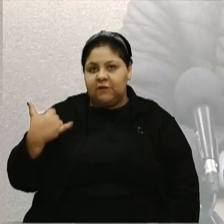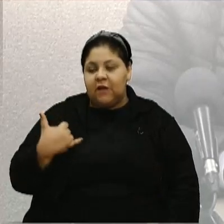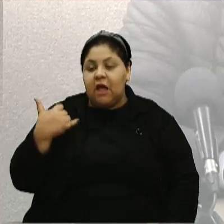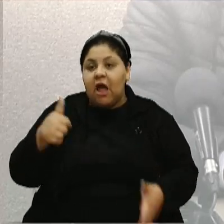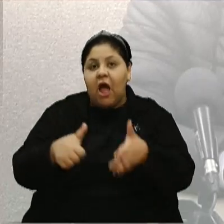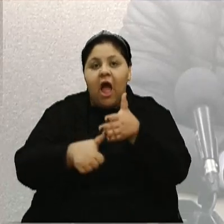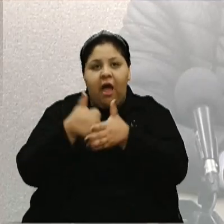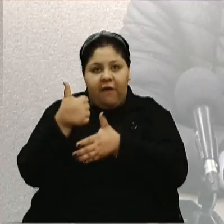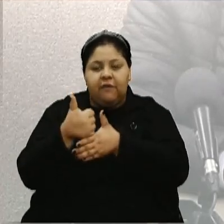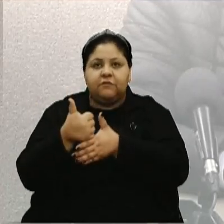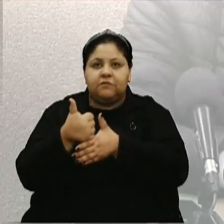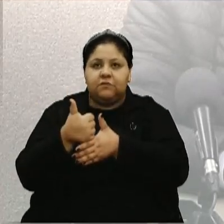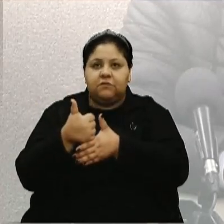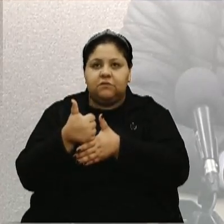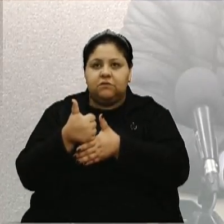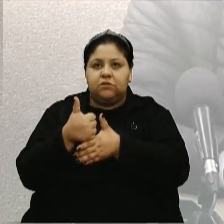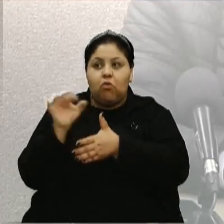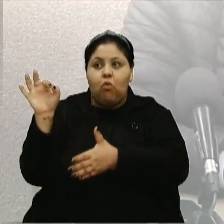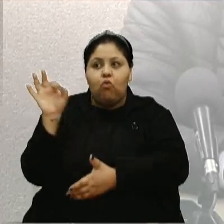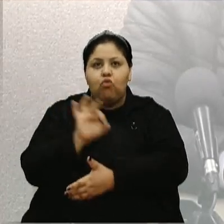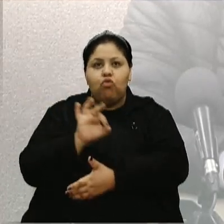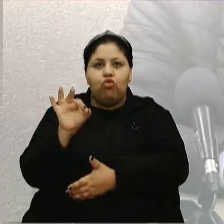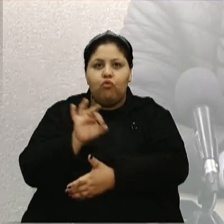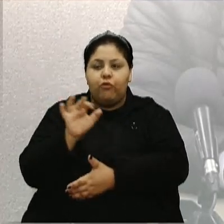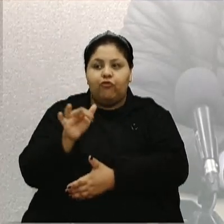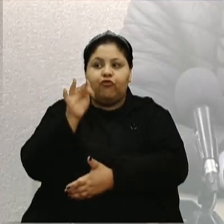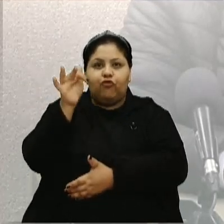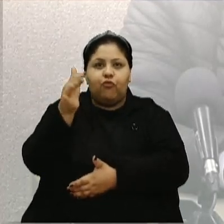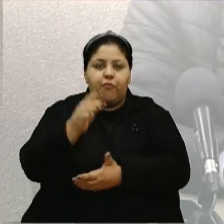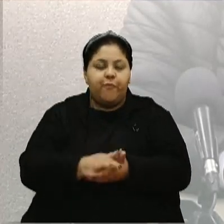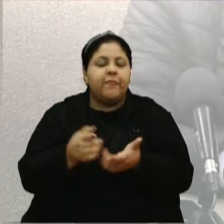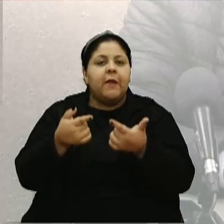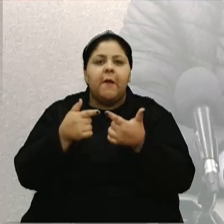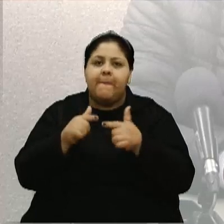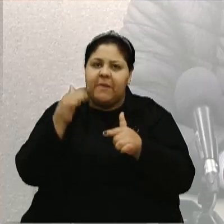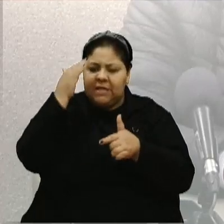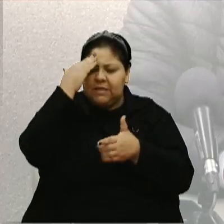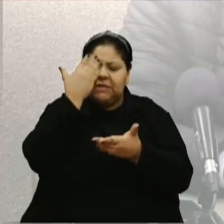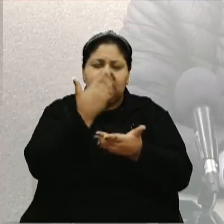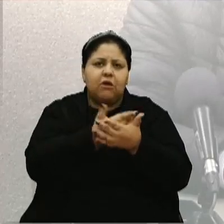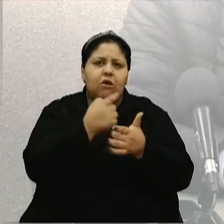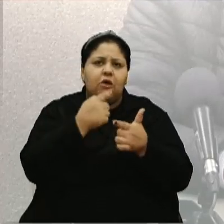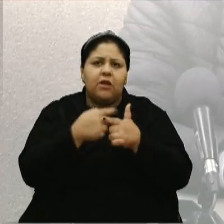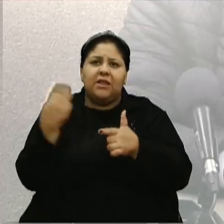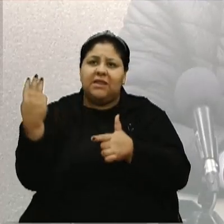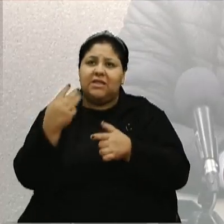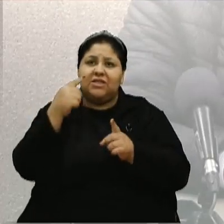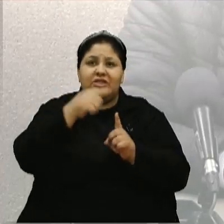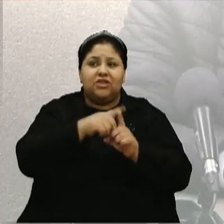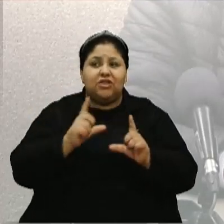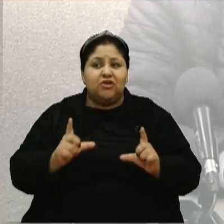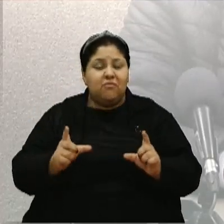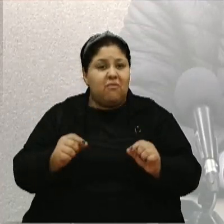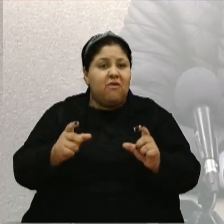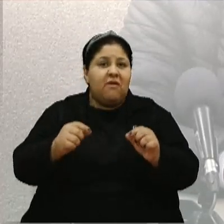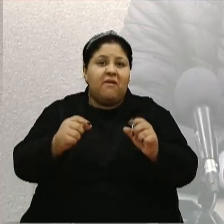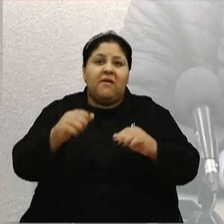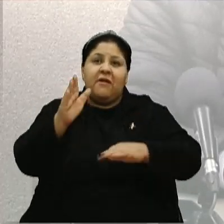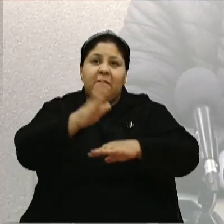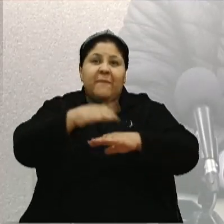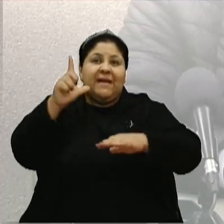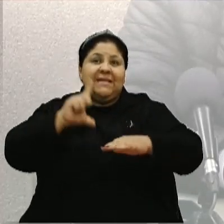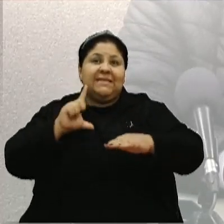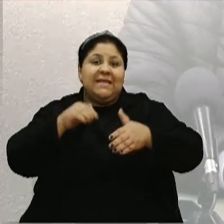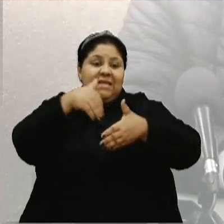melhorar os índices futuros. Mas, sem dúvida alguma, por ser o terceiro tipo de câncer mais frequente na população